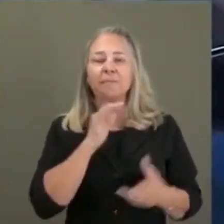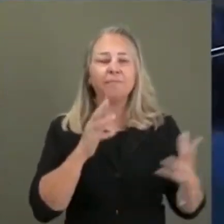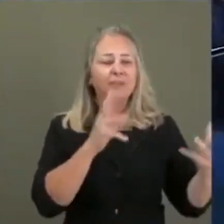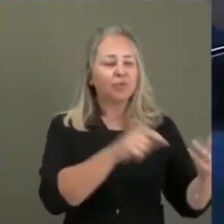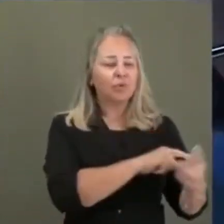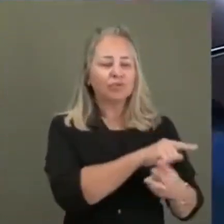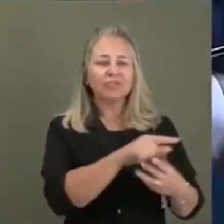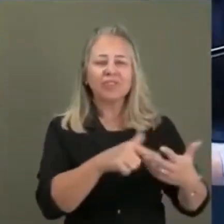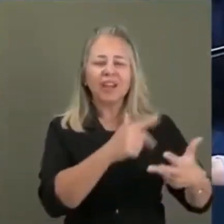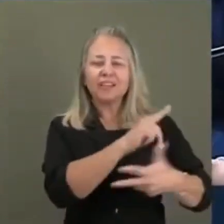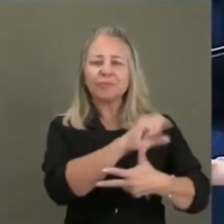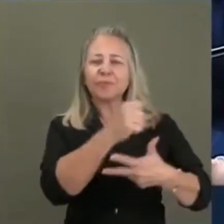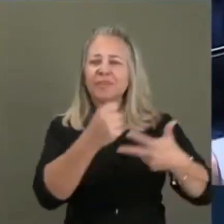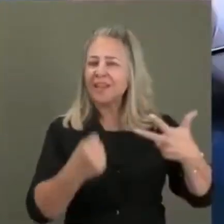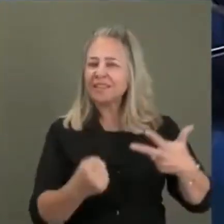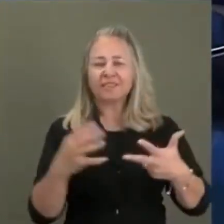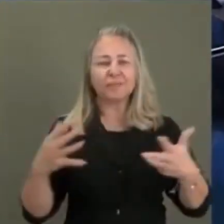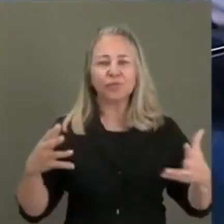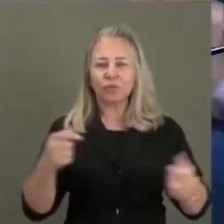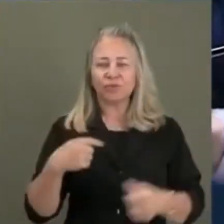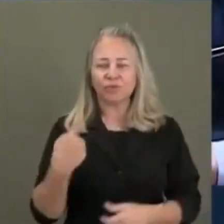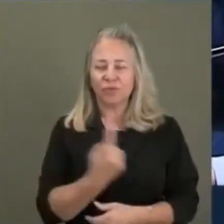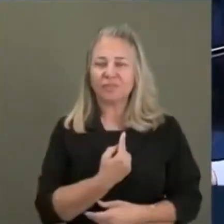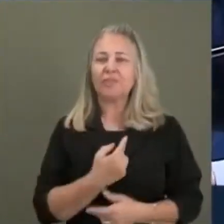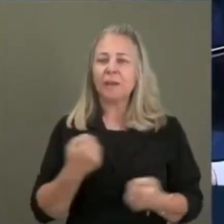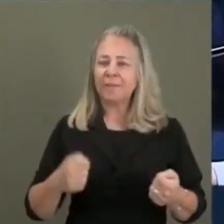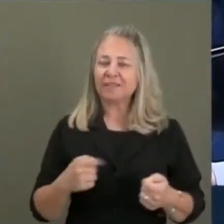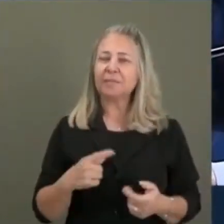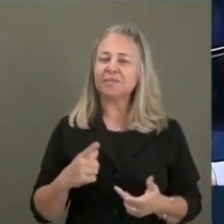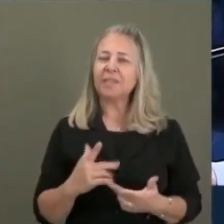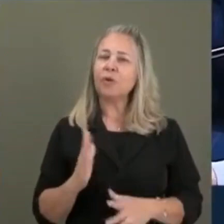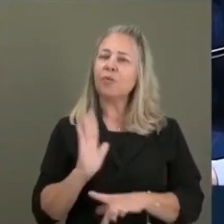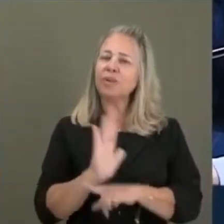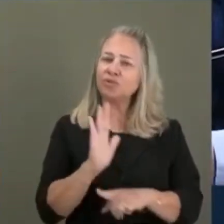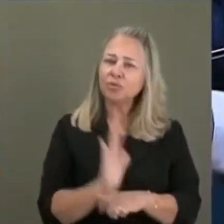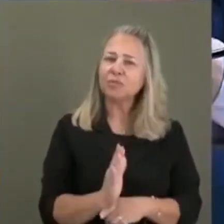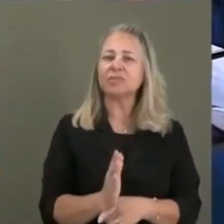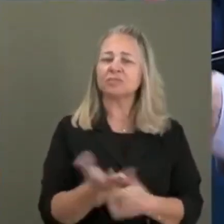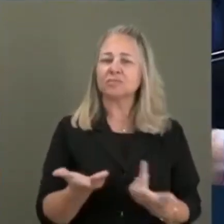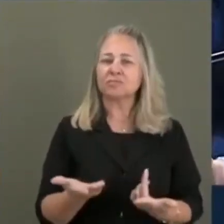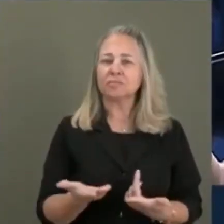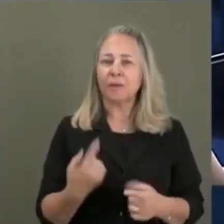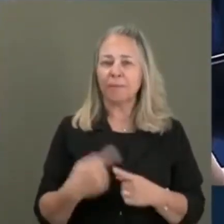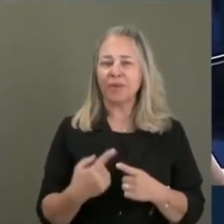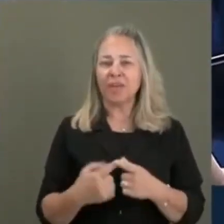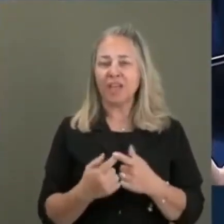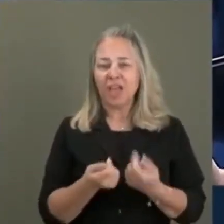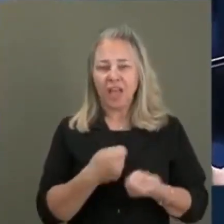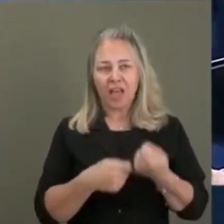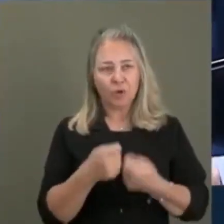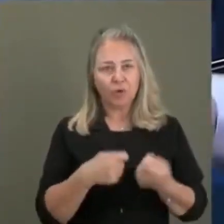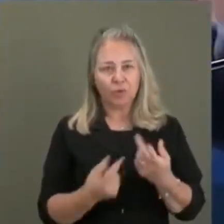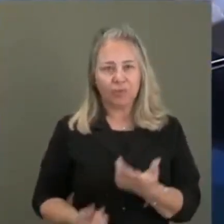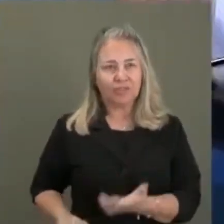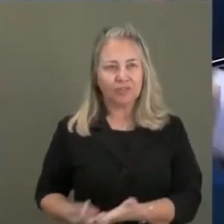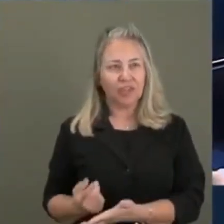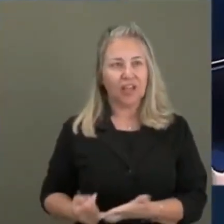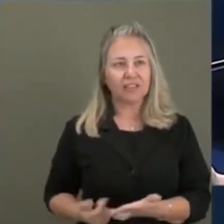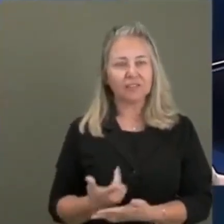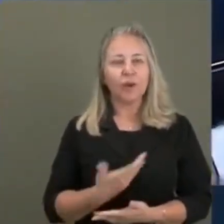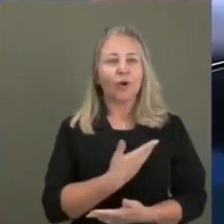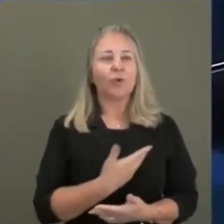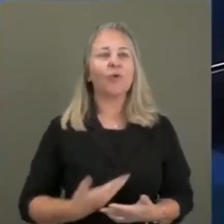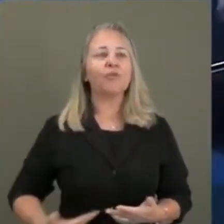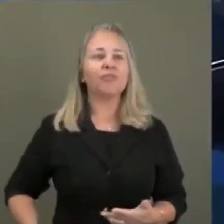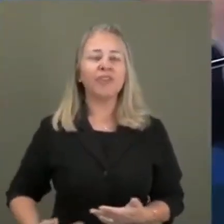poderes, vale para todos nós aqui. A gente precisa deixar uma parcela de contribuição, porque aqui no limite de gastos que eu estou falando, o governo teve a capacidade